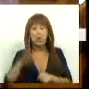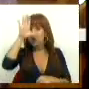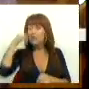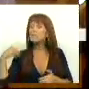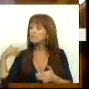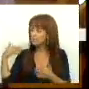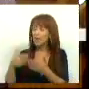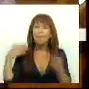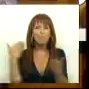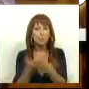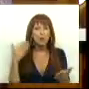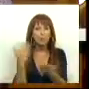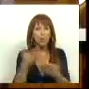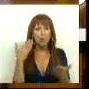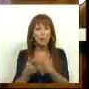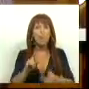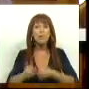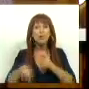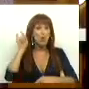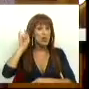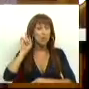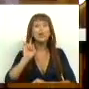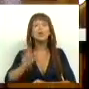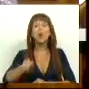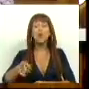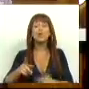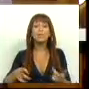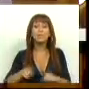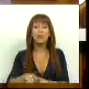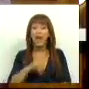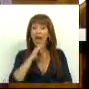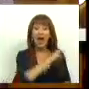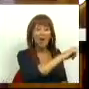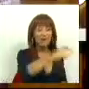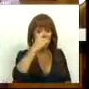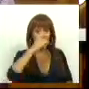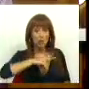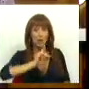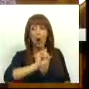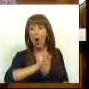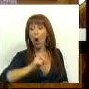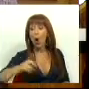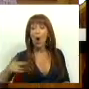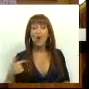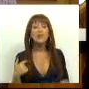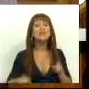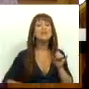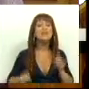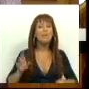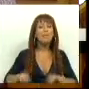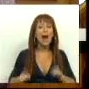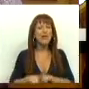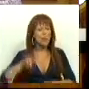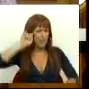Governo tem vindo a propor. Mas aquilo que é sobremaneira importante é alertar os portugueses para aquilo que verdadeiramente está em causa,